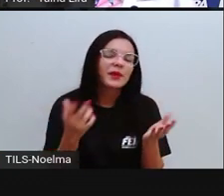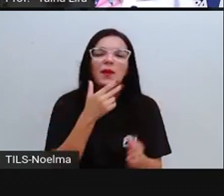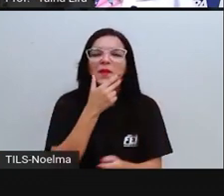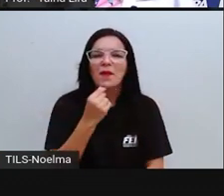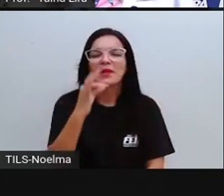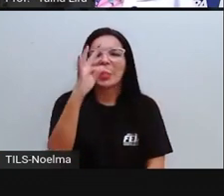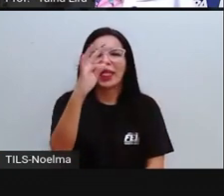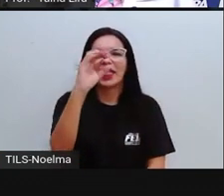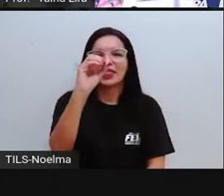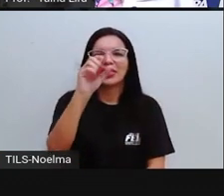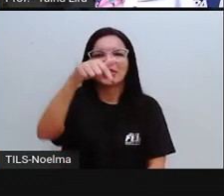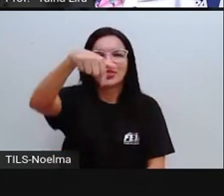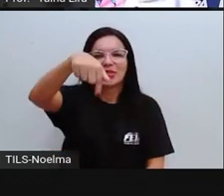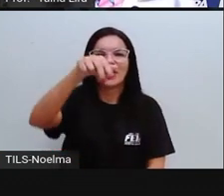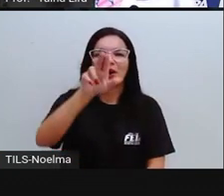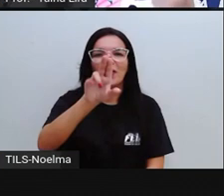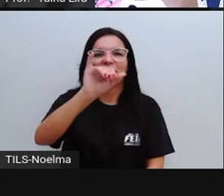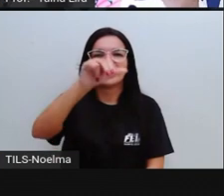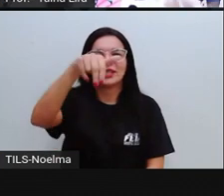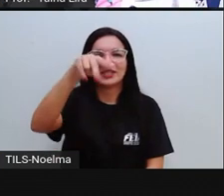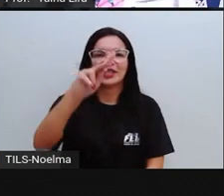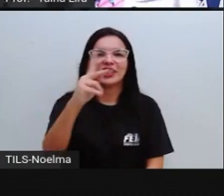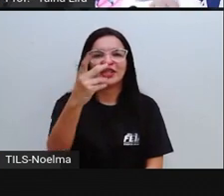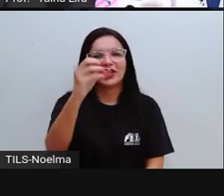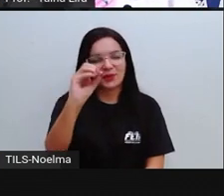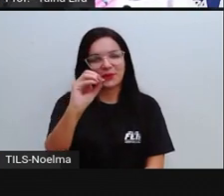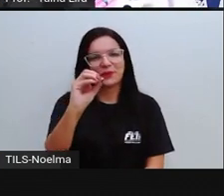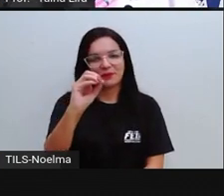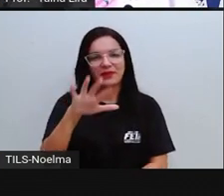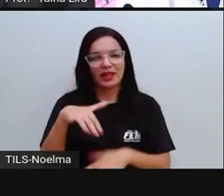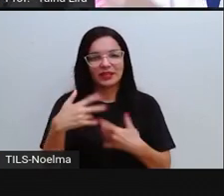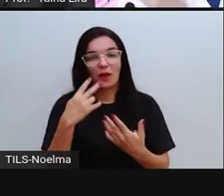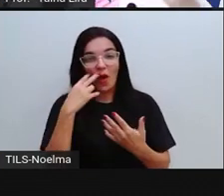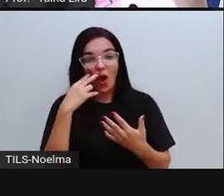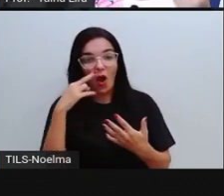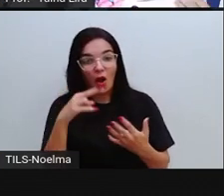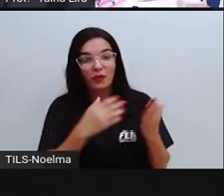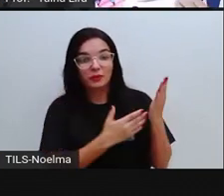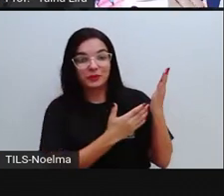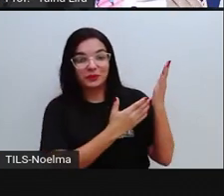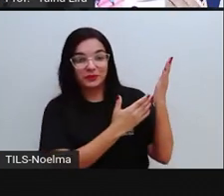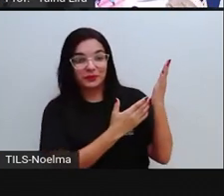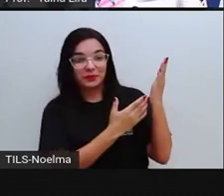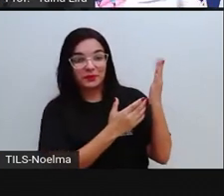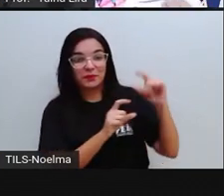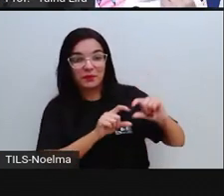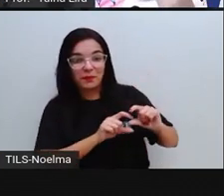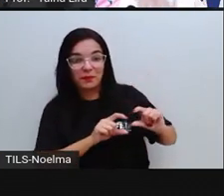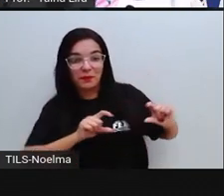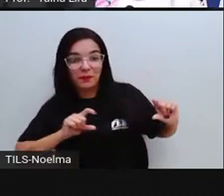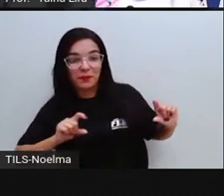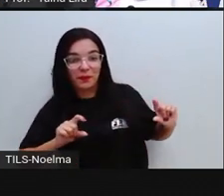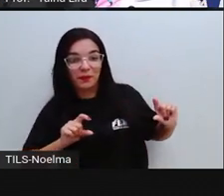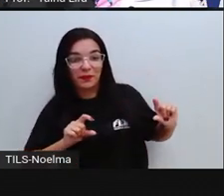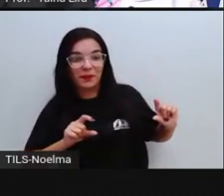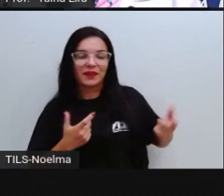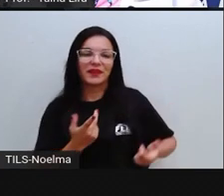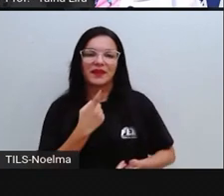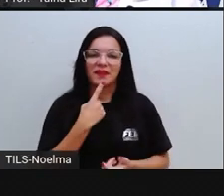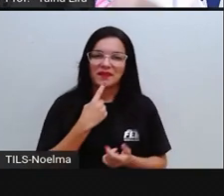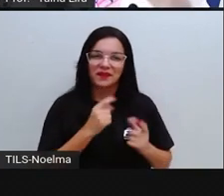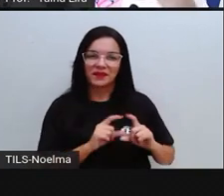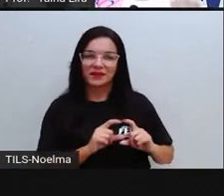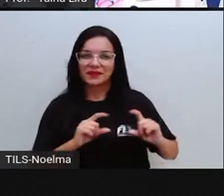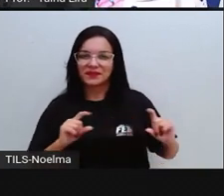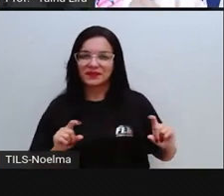Toquinho, olha lá. Então, o nome da música, ó. Aquarela, tá? E a pessoa